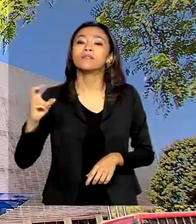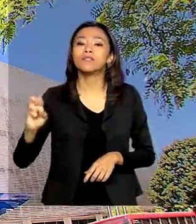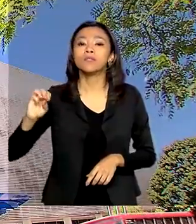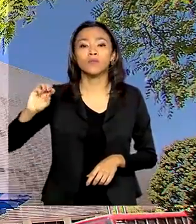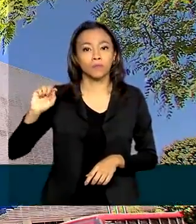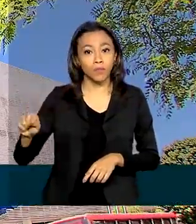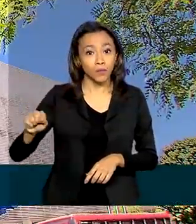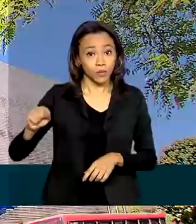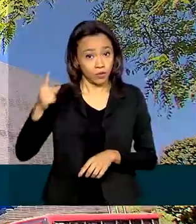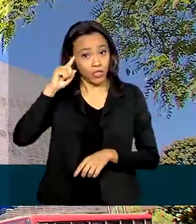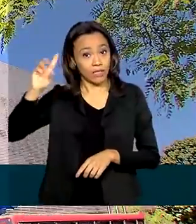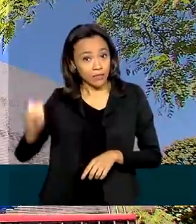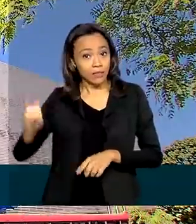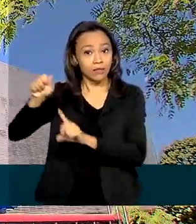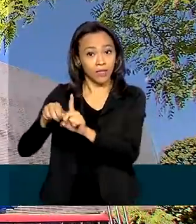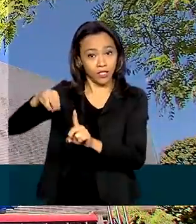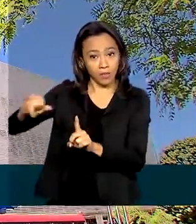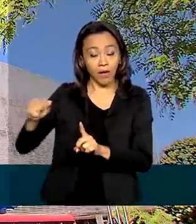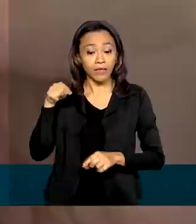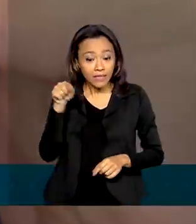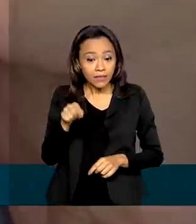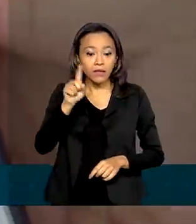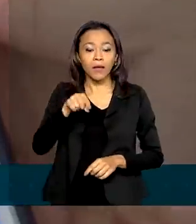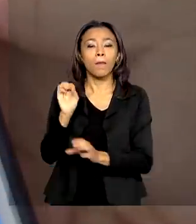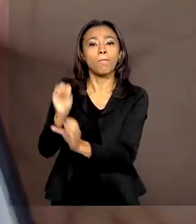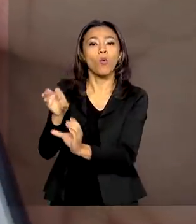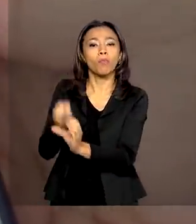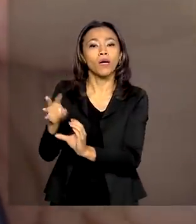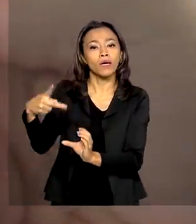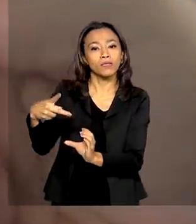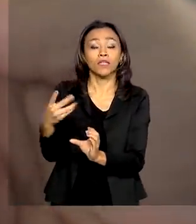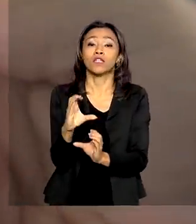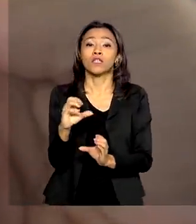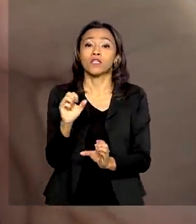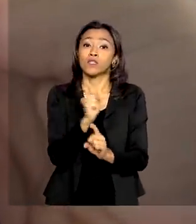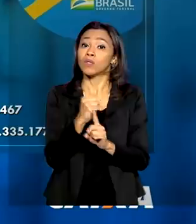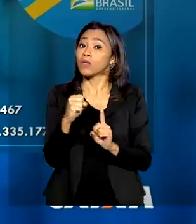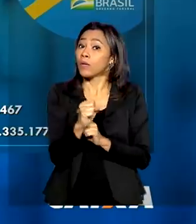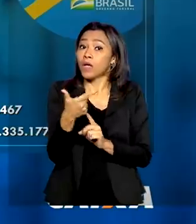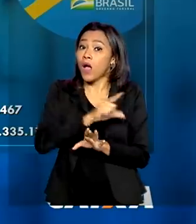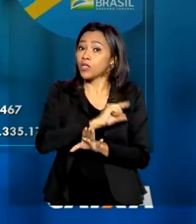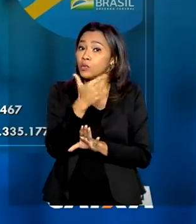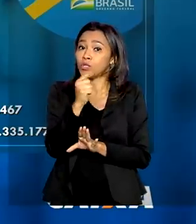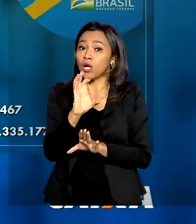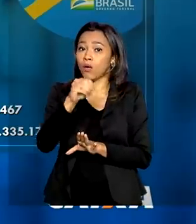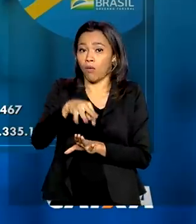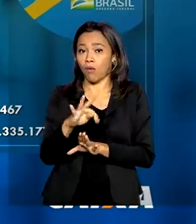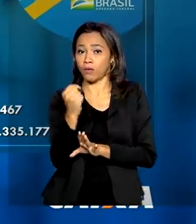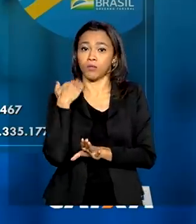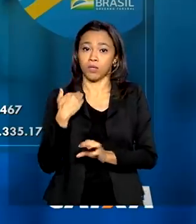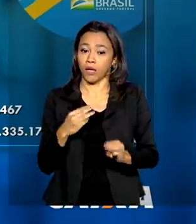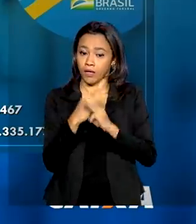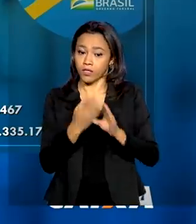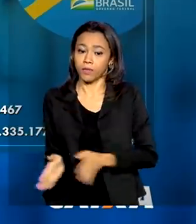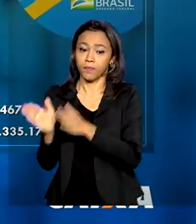Os dados dizem respeito ao saque da poupança social para quem não tinha conta na Caixa. Não precisa chegar